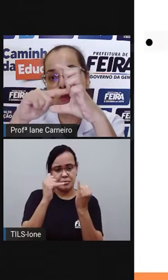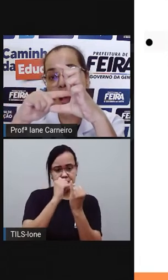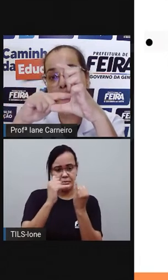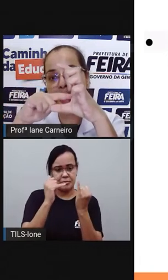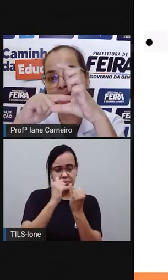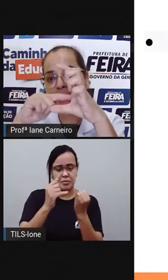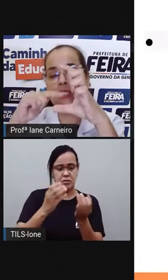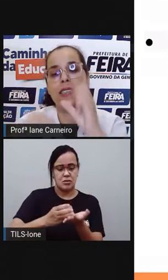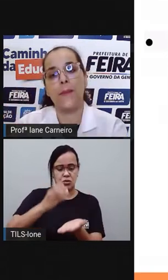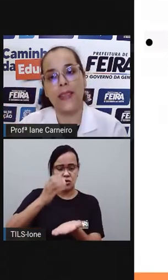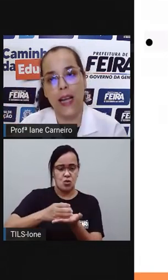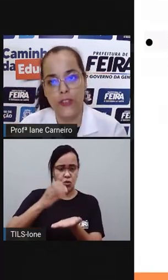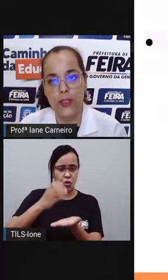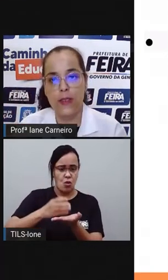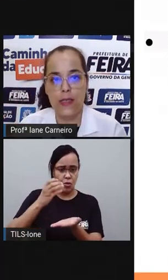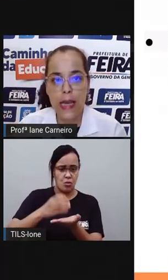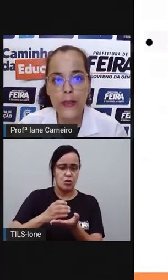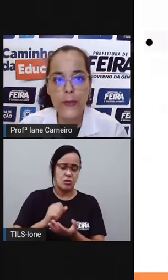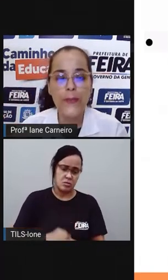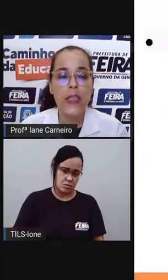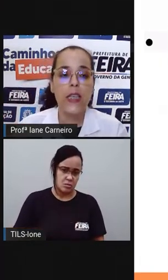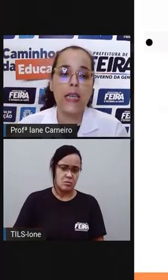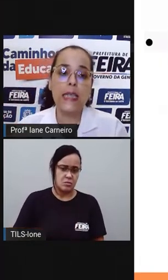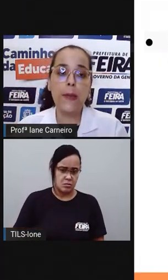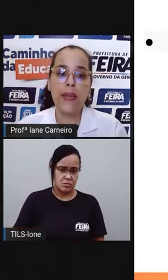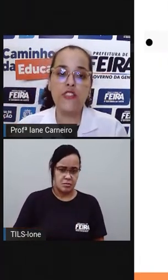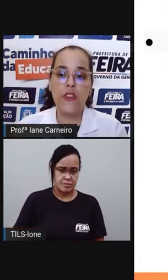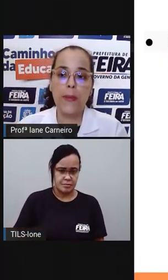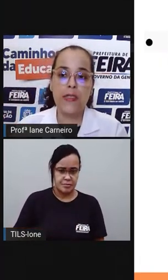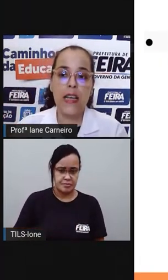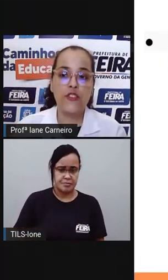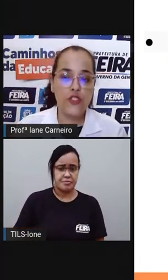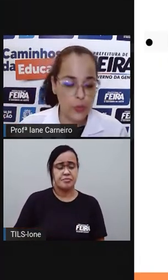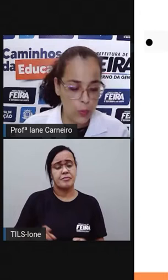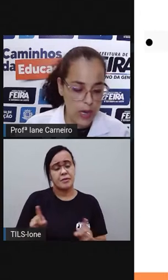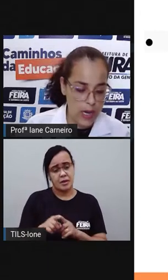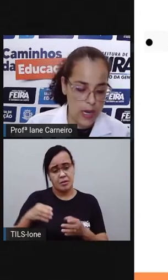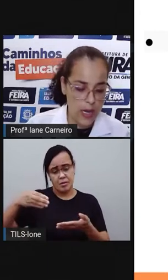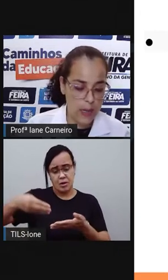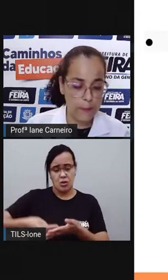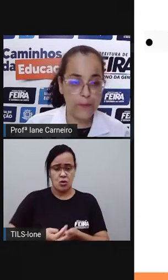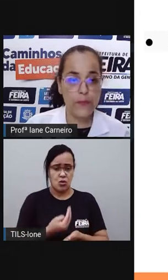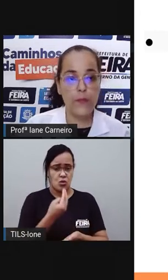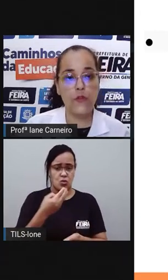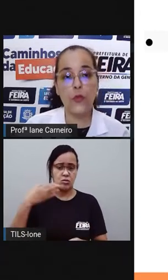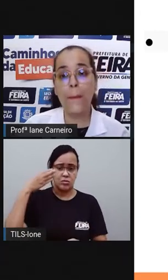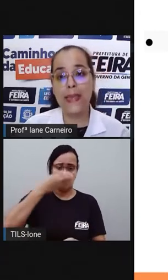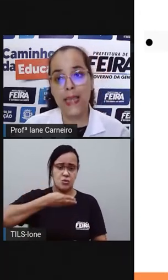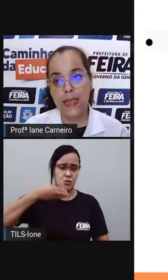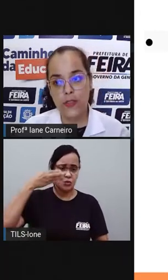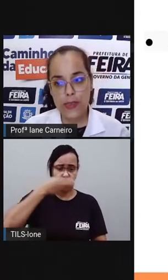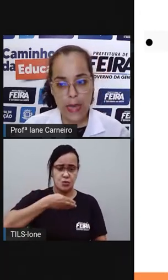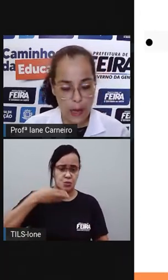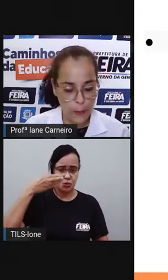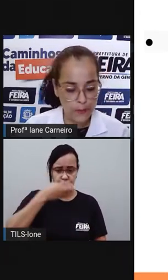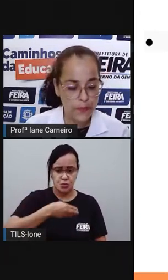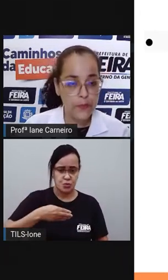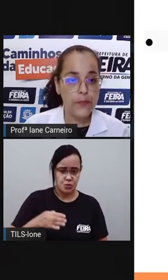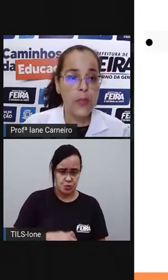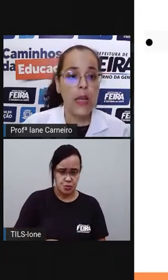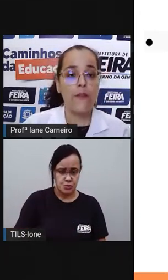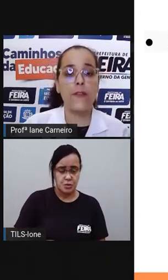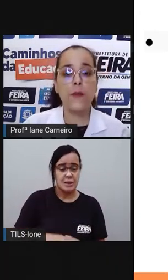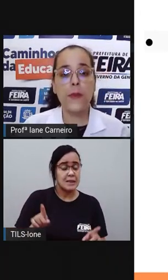quarto é a metade dessa metade. Tá certo? Também a gente vai precisar de uma... de uma pitada de sal.